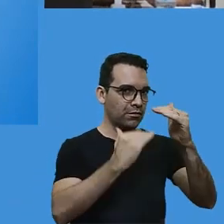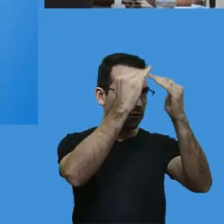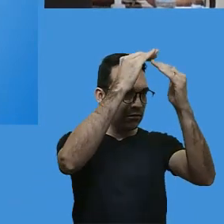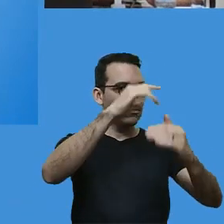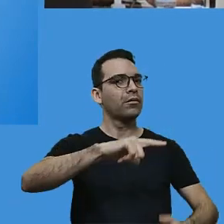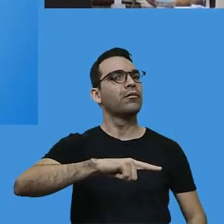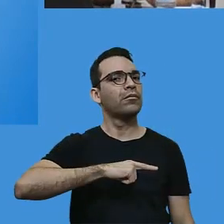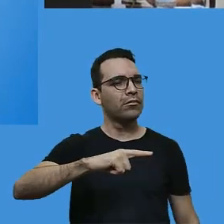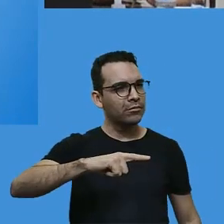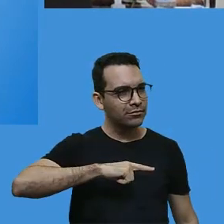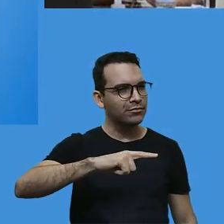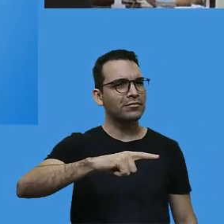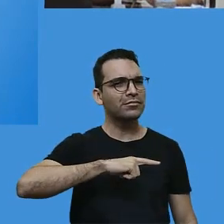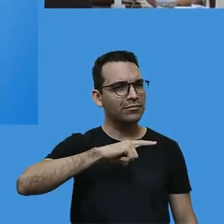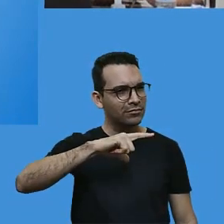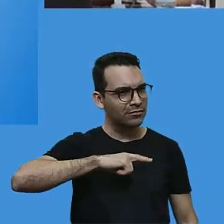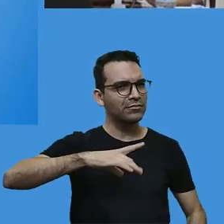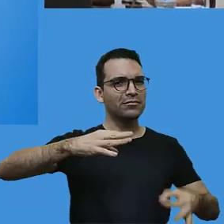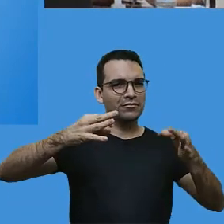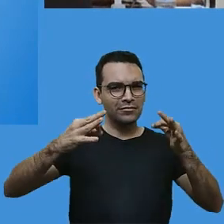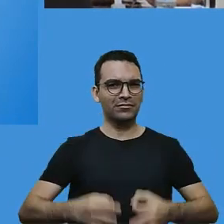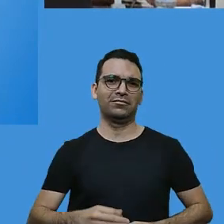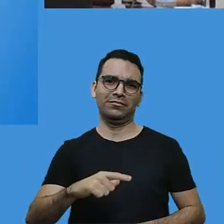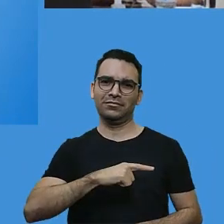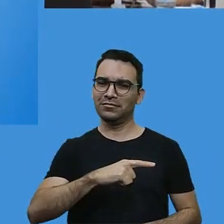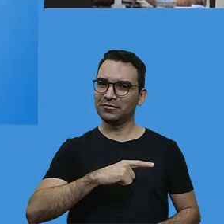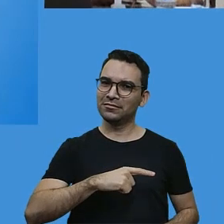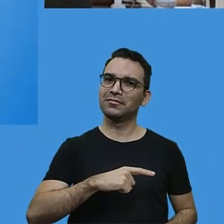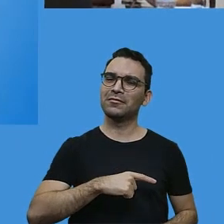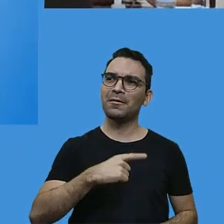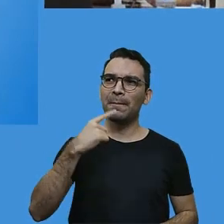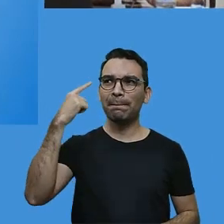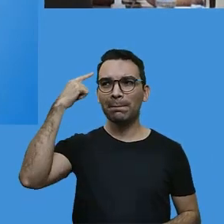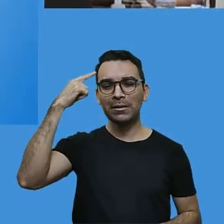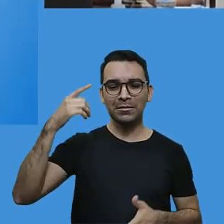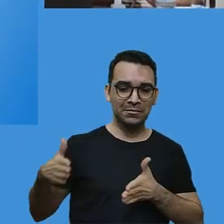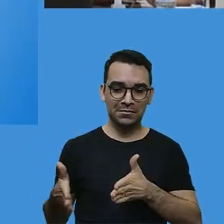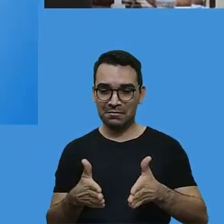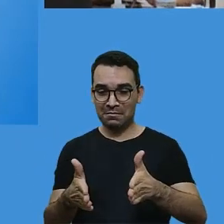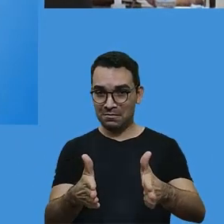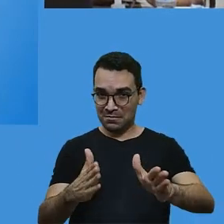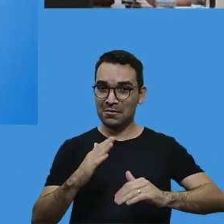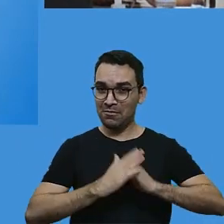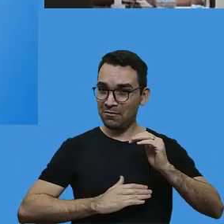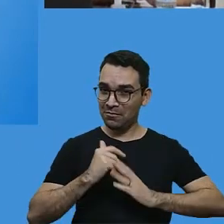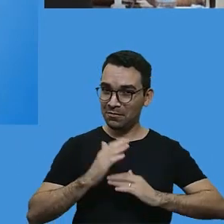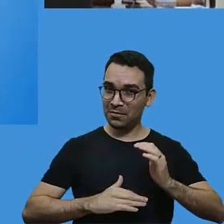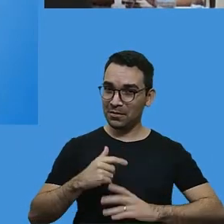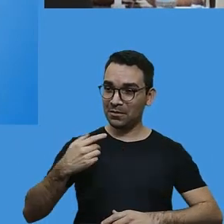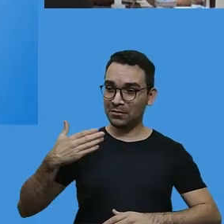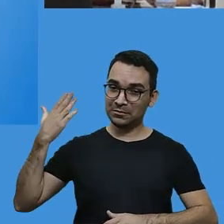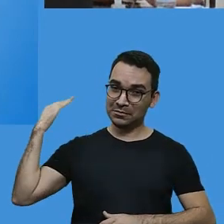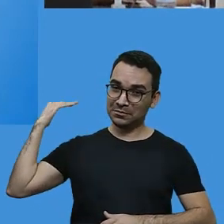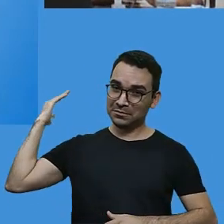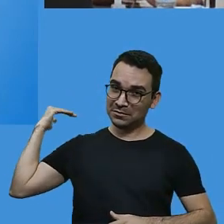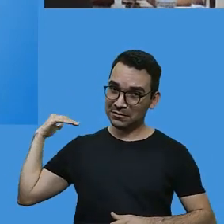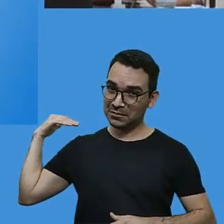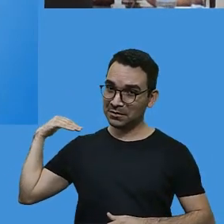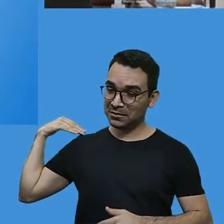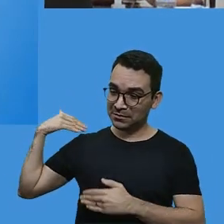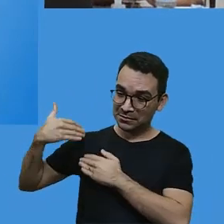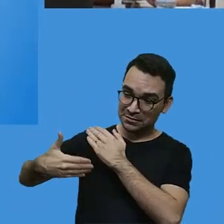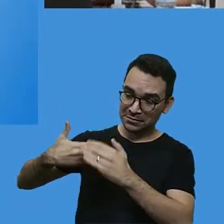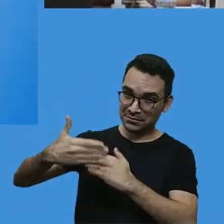Se a gente fizer esse histórico do nosso caminho profissionalmente, nossa, foi muito